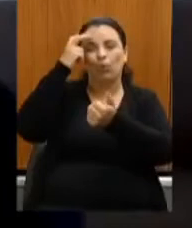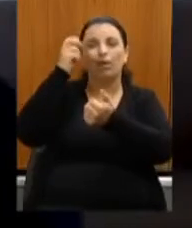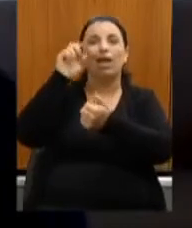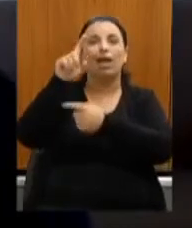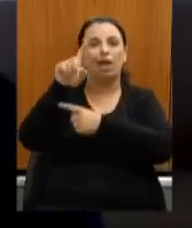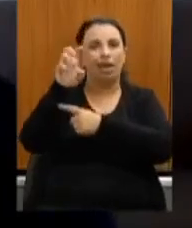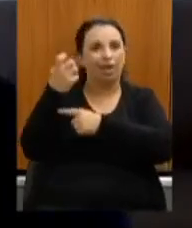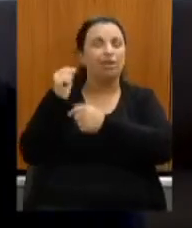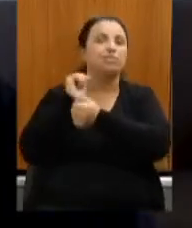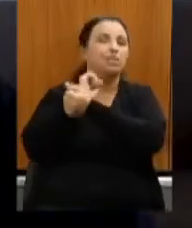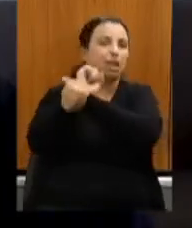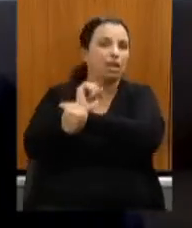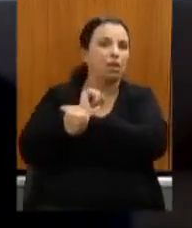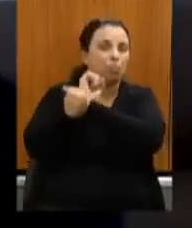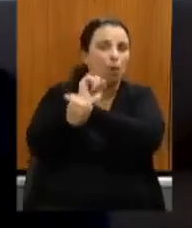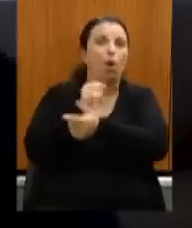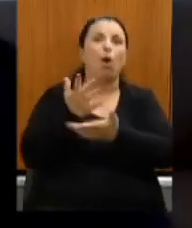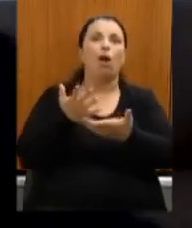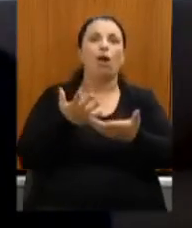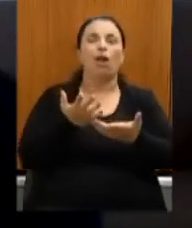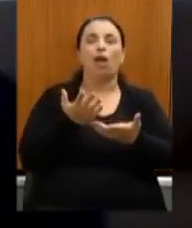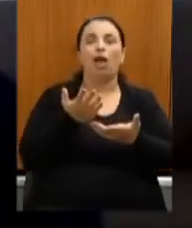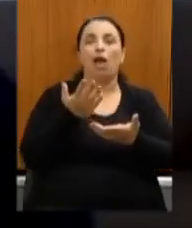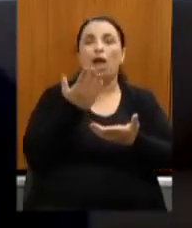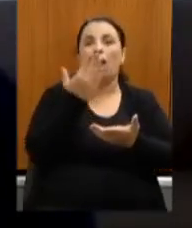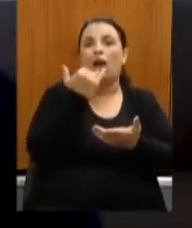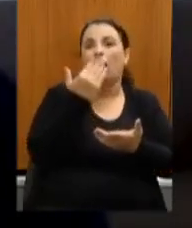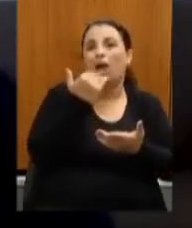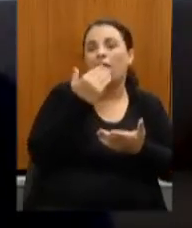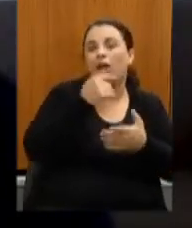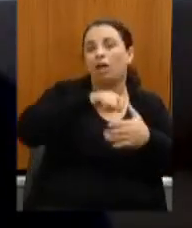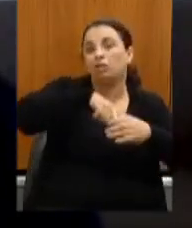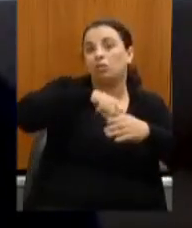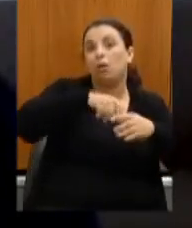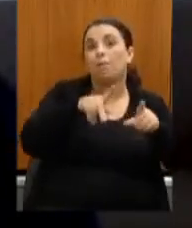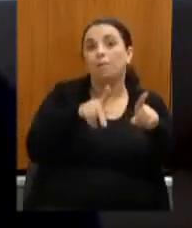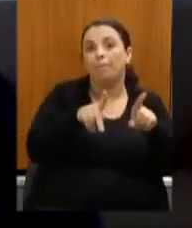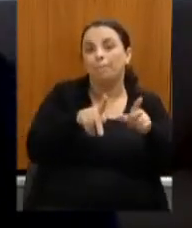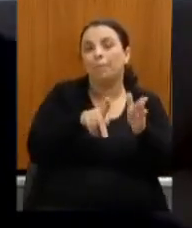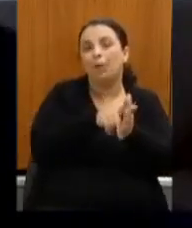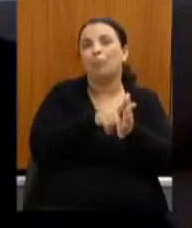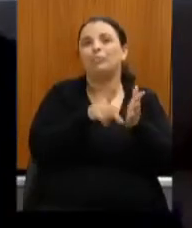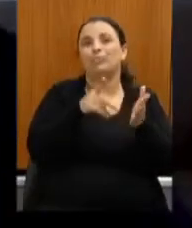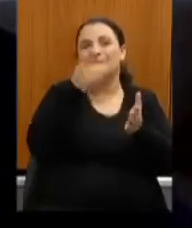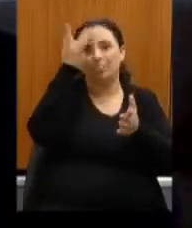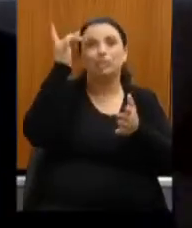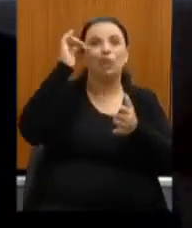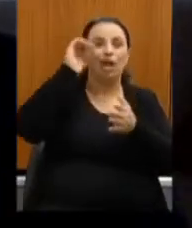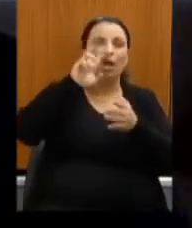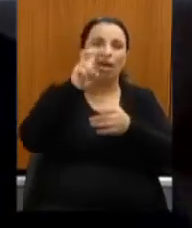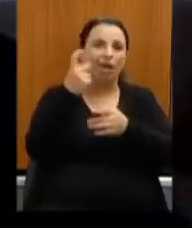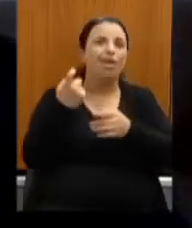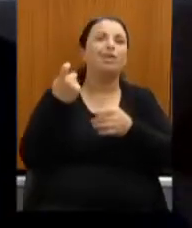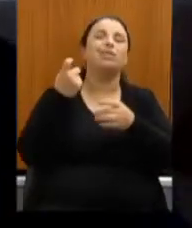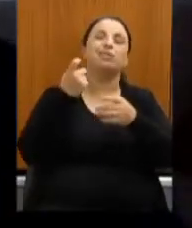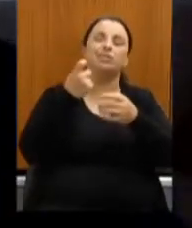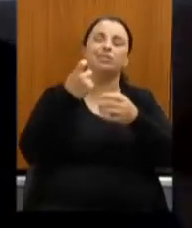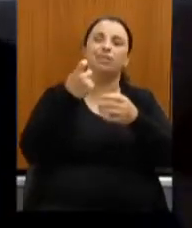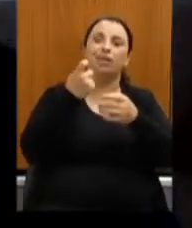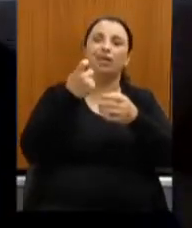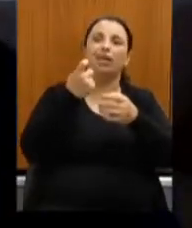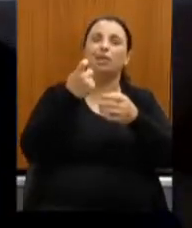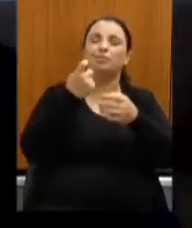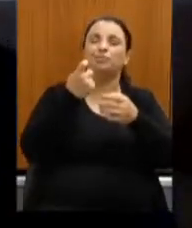da gastronomia de senzala tudo isso isso não combina com o que está sendo feito em relação a essa